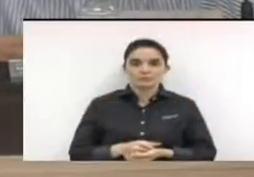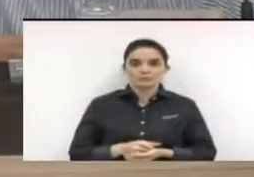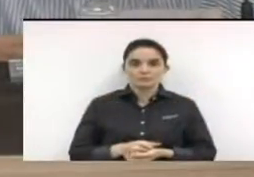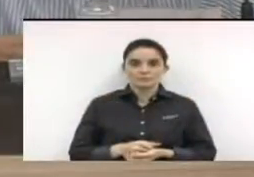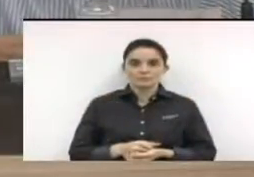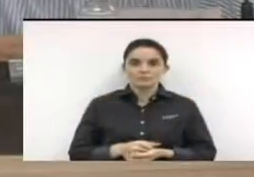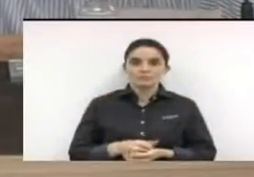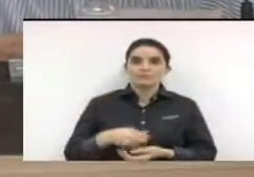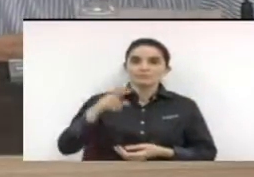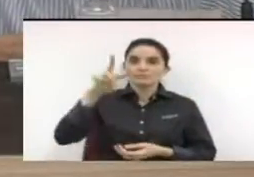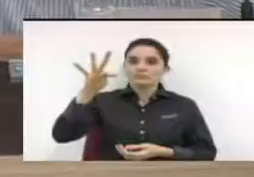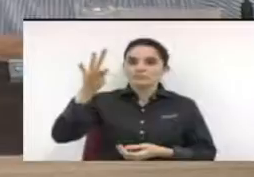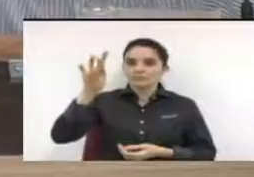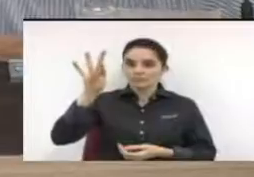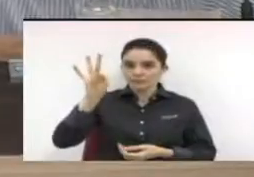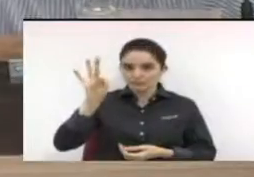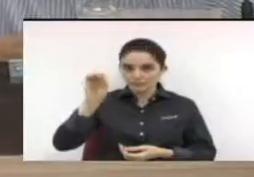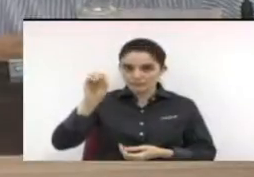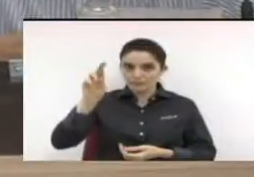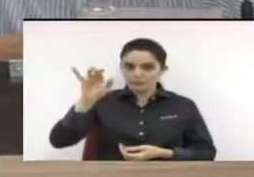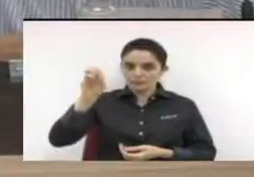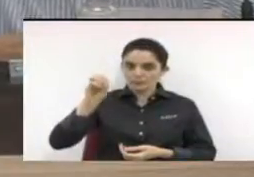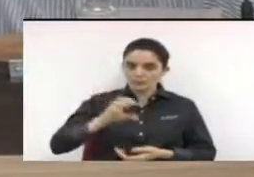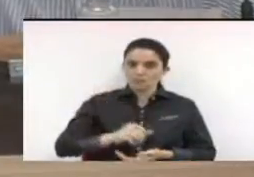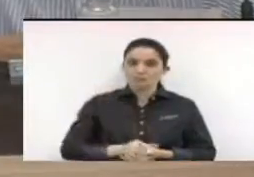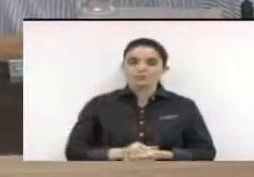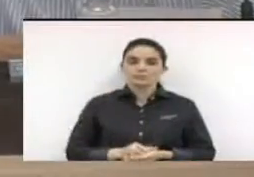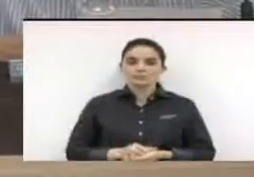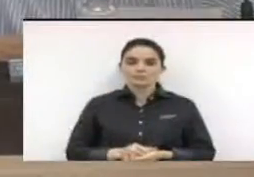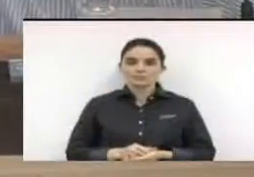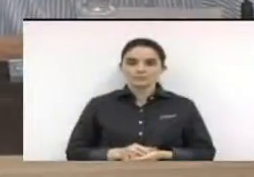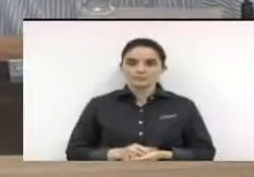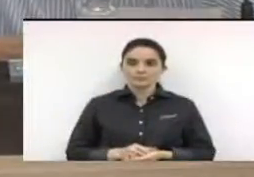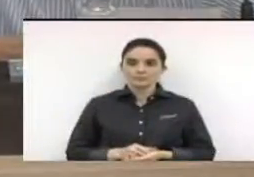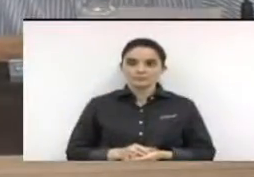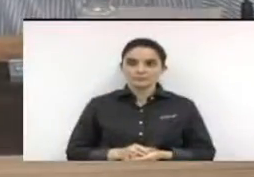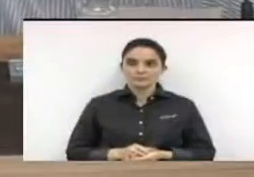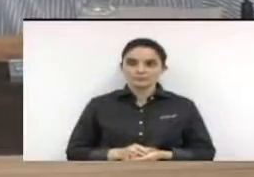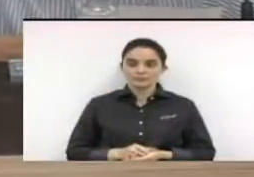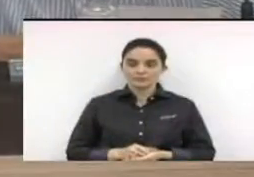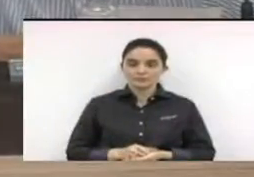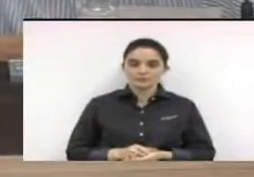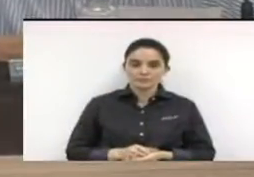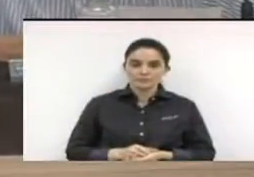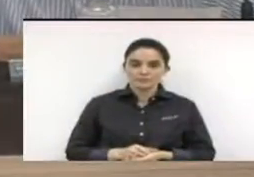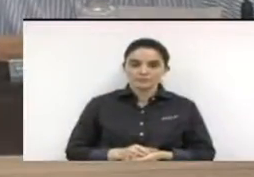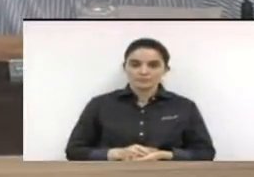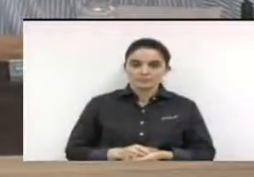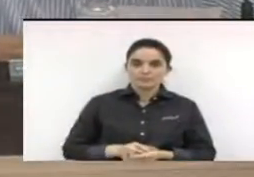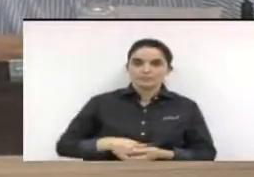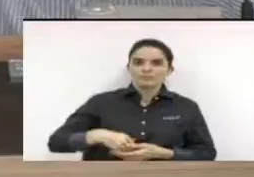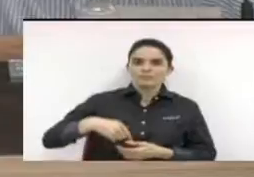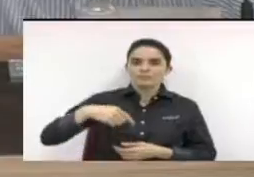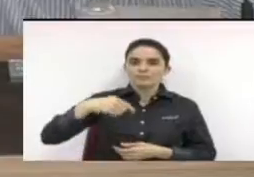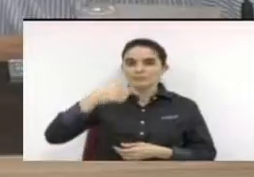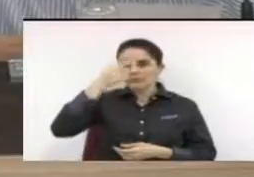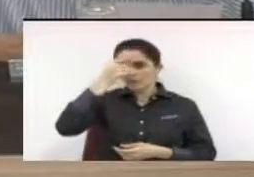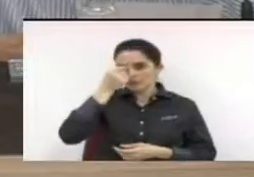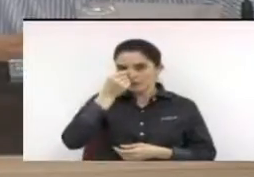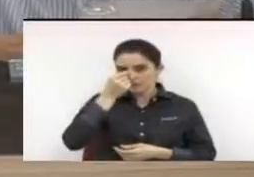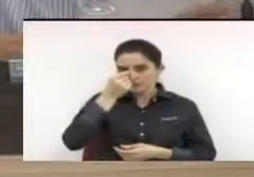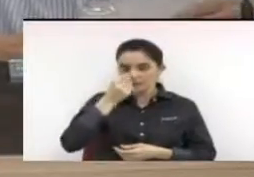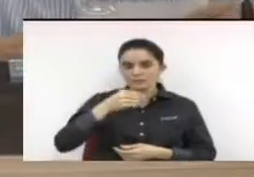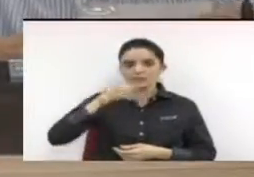Bortolã aos 8 de outubro de 2015. Edivaldo Soares Antunes, líder do bloco PSB, PSC, PRB.